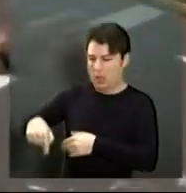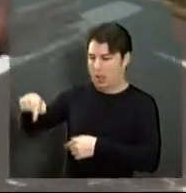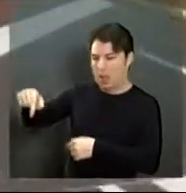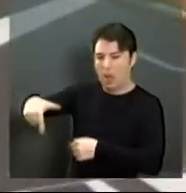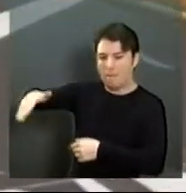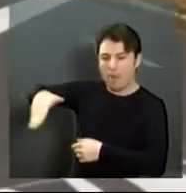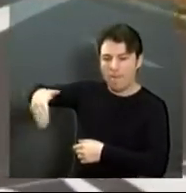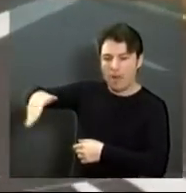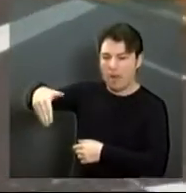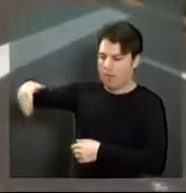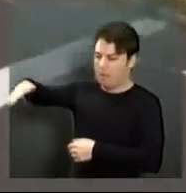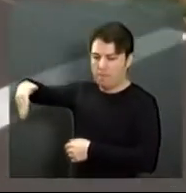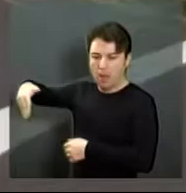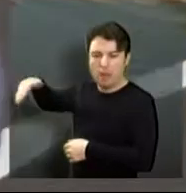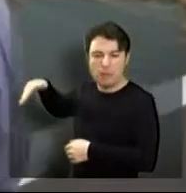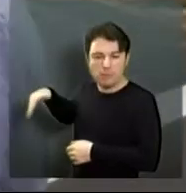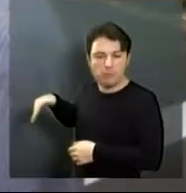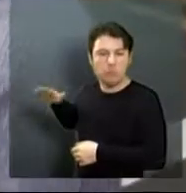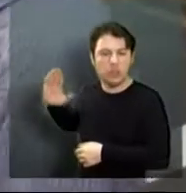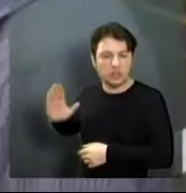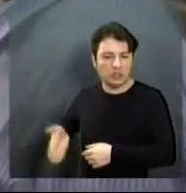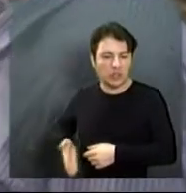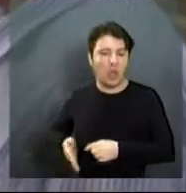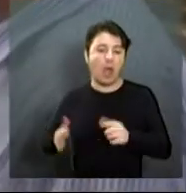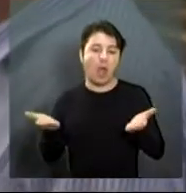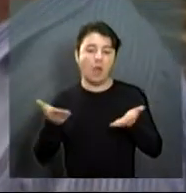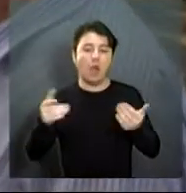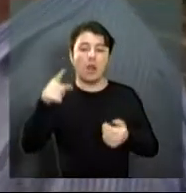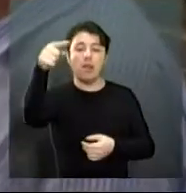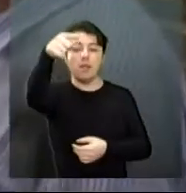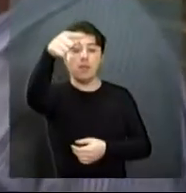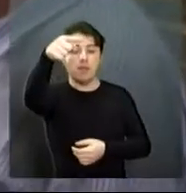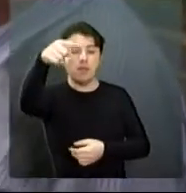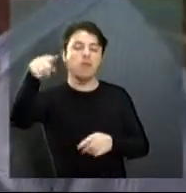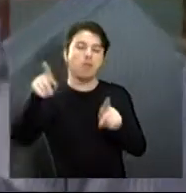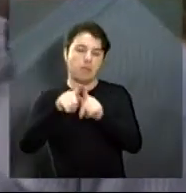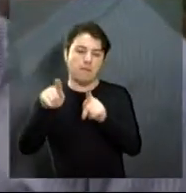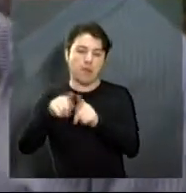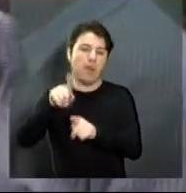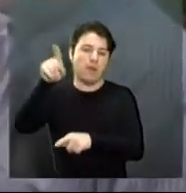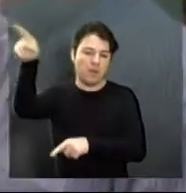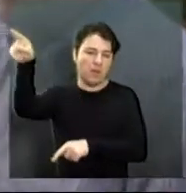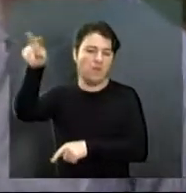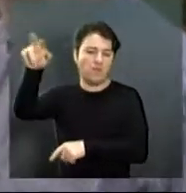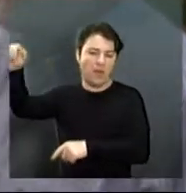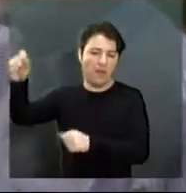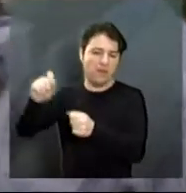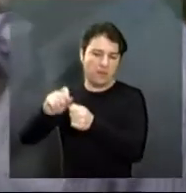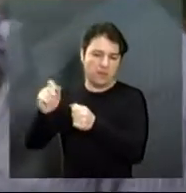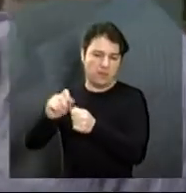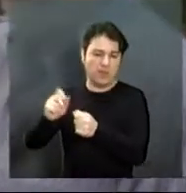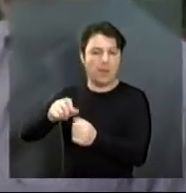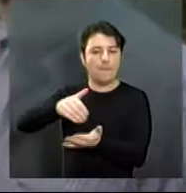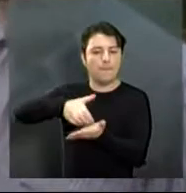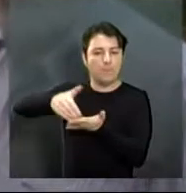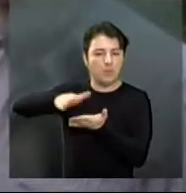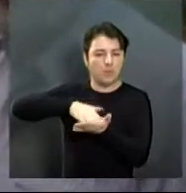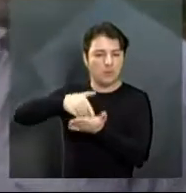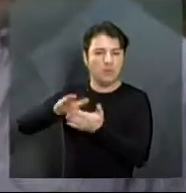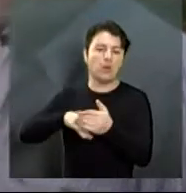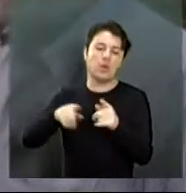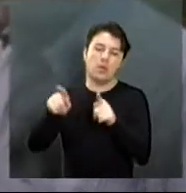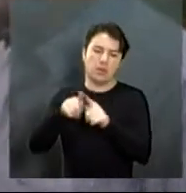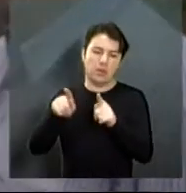pare, setas, retenções, e nós vamos fazer agora uma geometria ali de pintura, vamos colocar